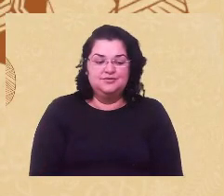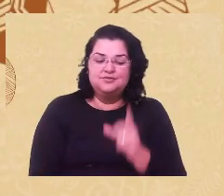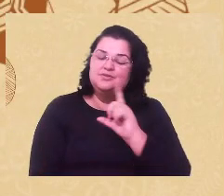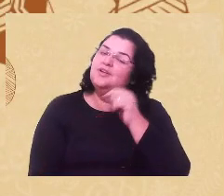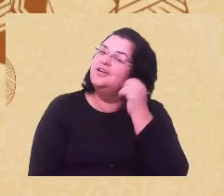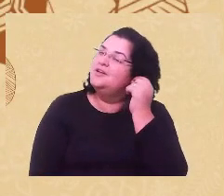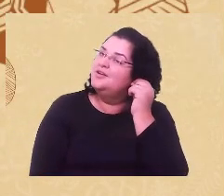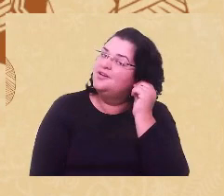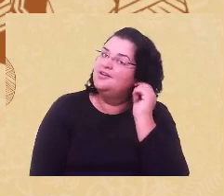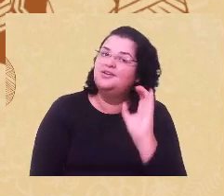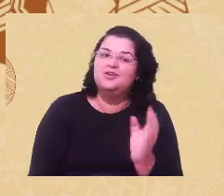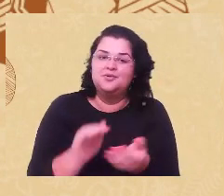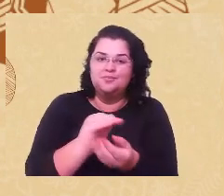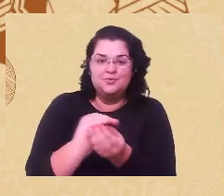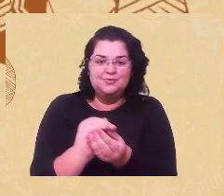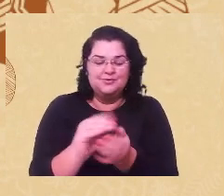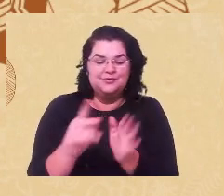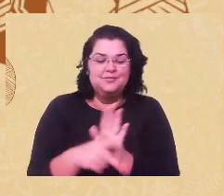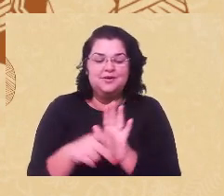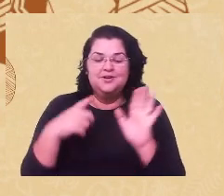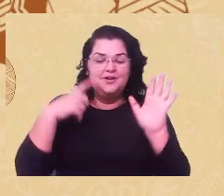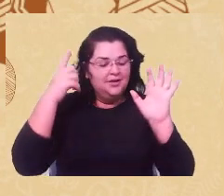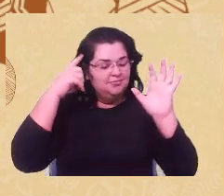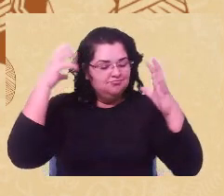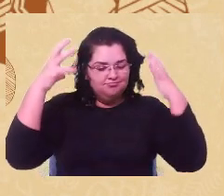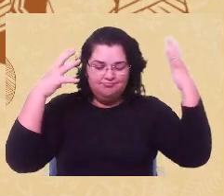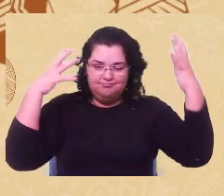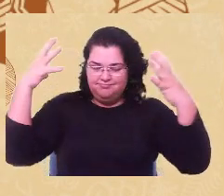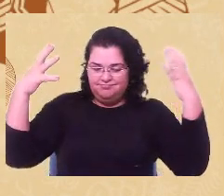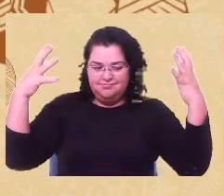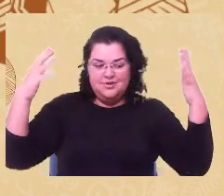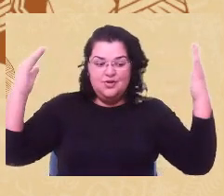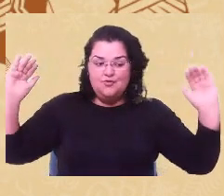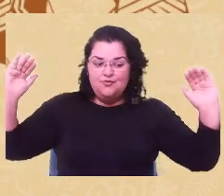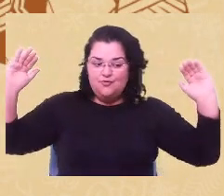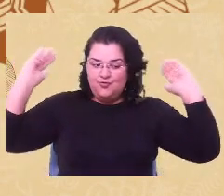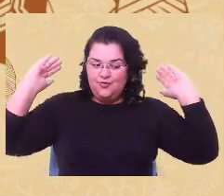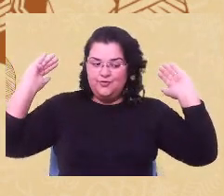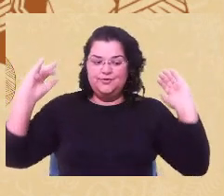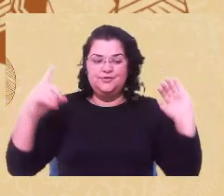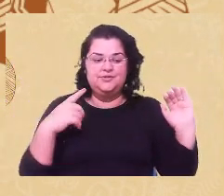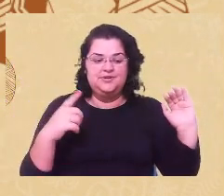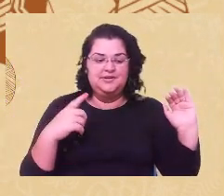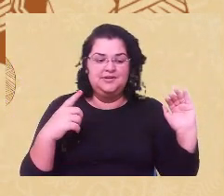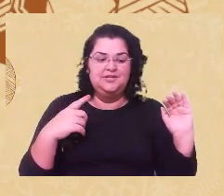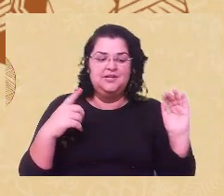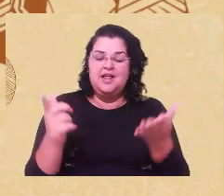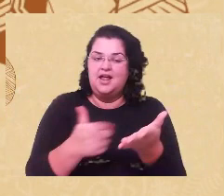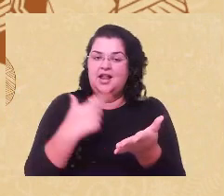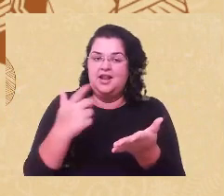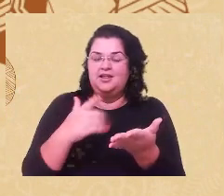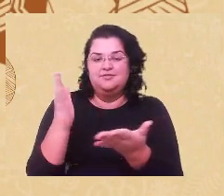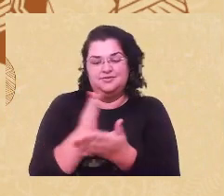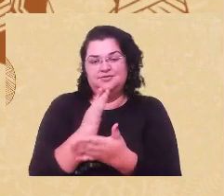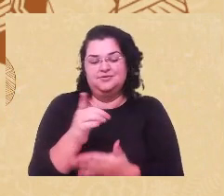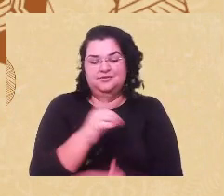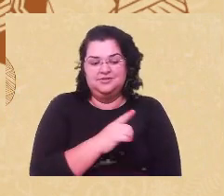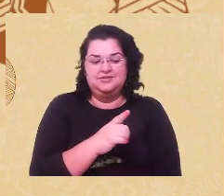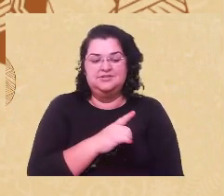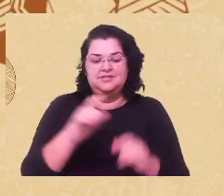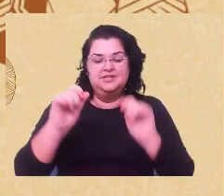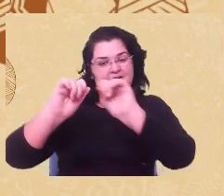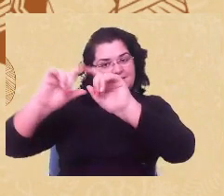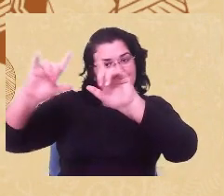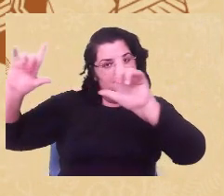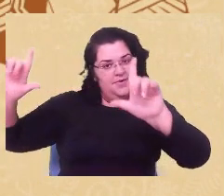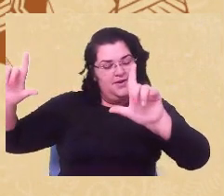black power, é crespo, ao fundo da minha imagem aparecem alguns livros, também uma placa de